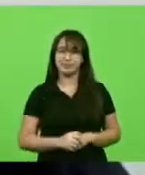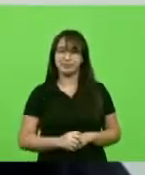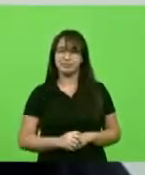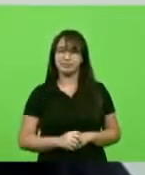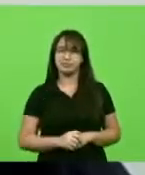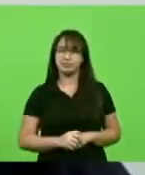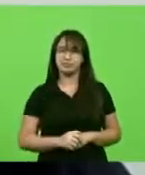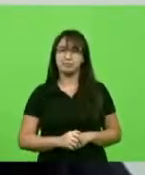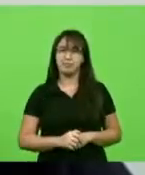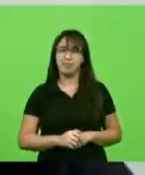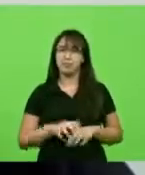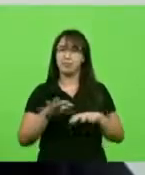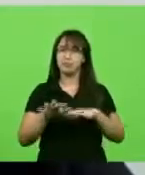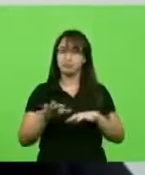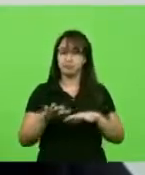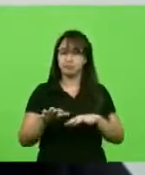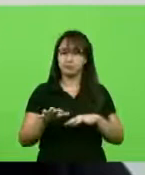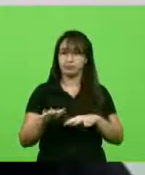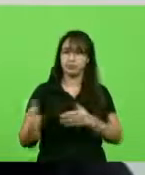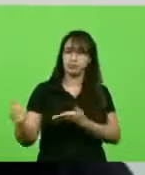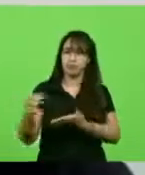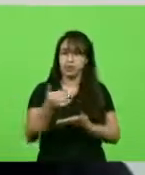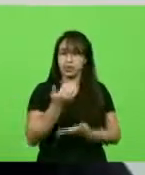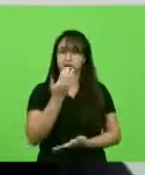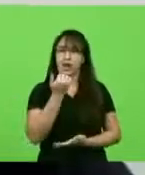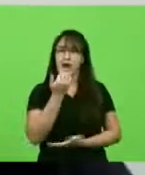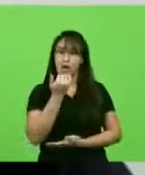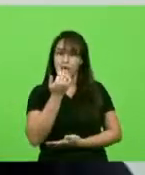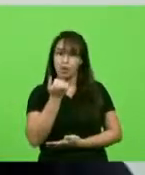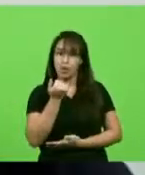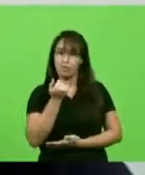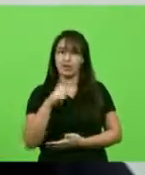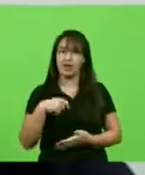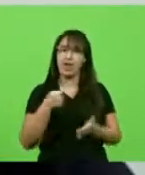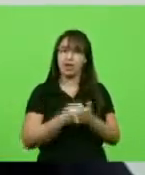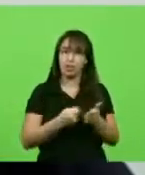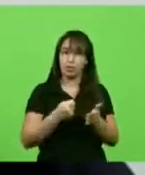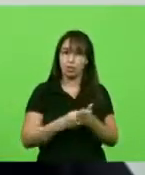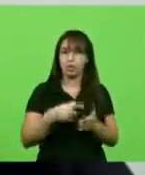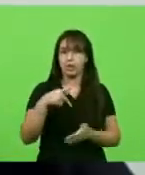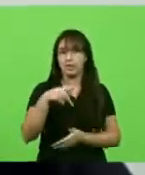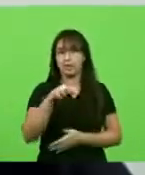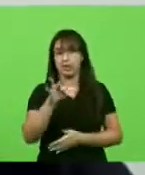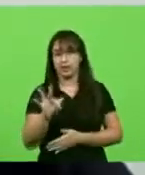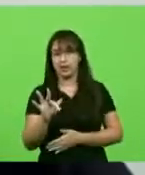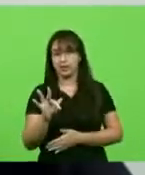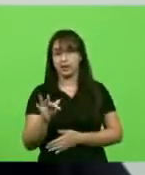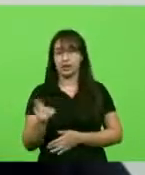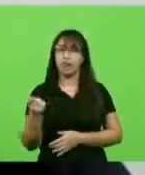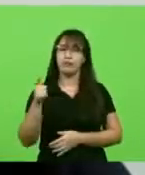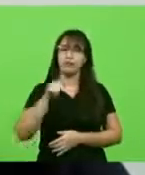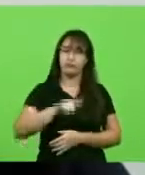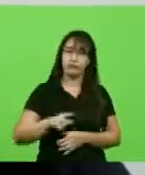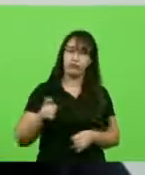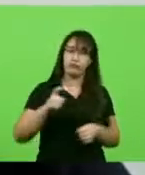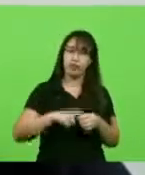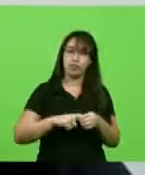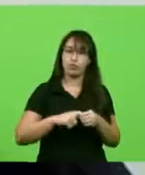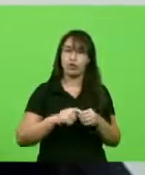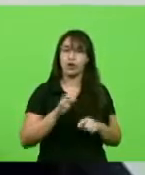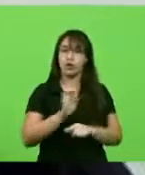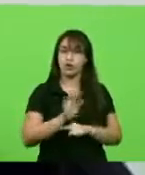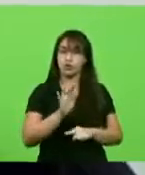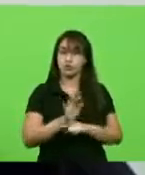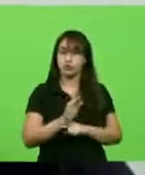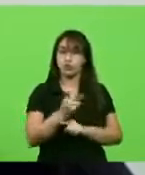é uma ação complementar da luta do Partido dos Trabalhadores. Pela retomada do auxílio emergencial de 600